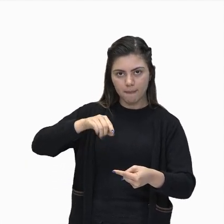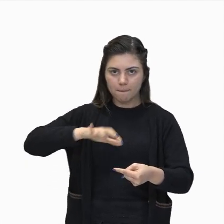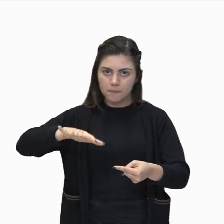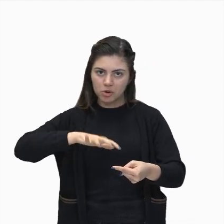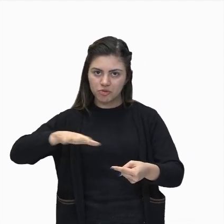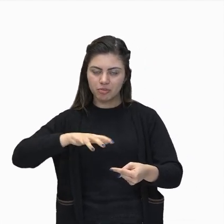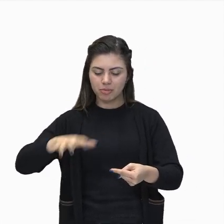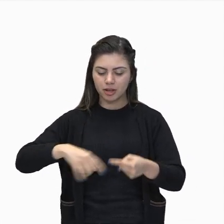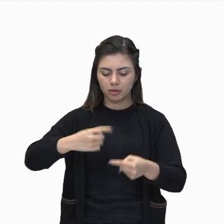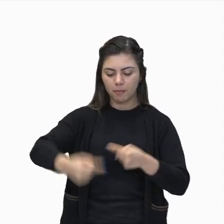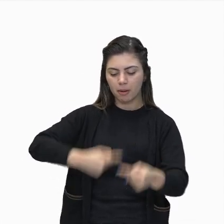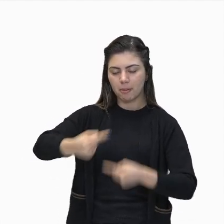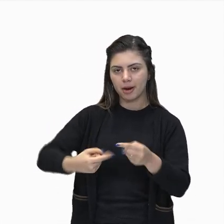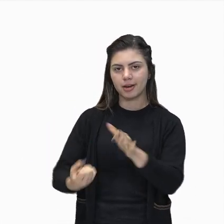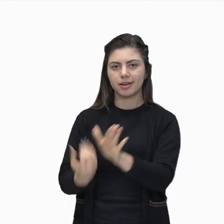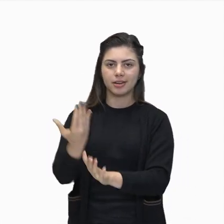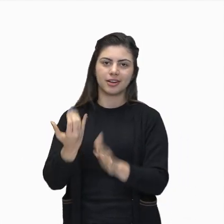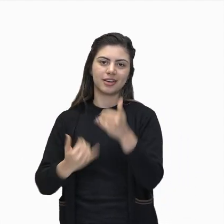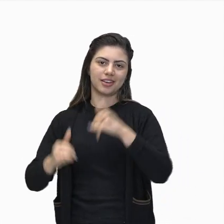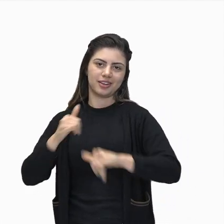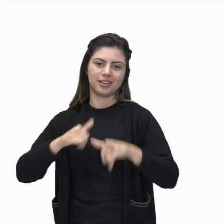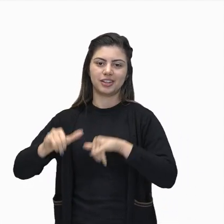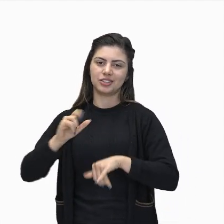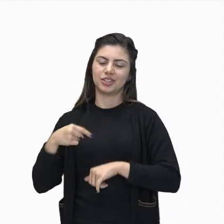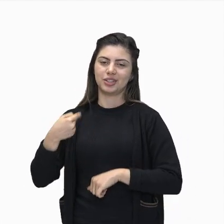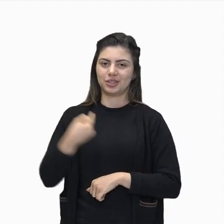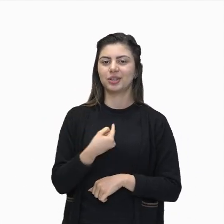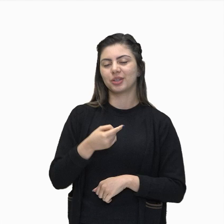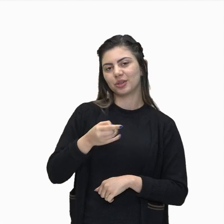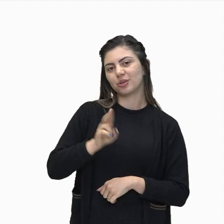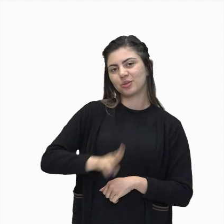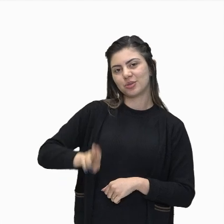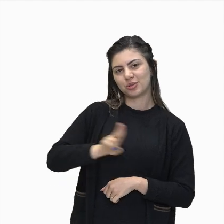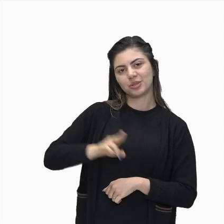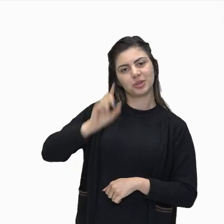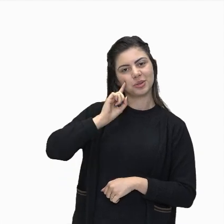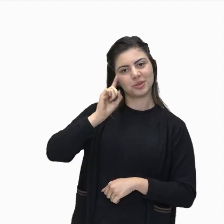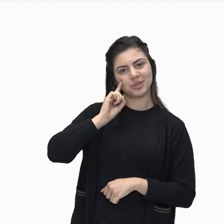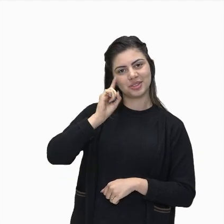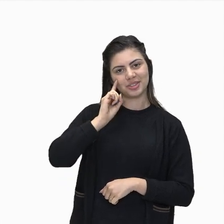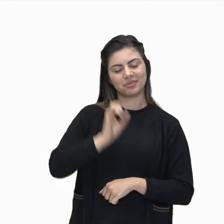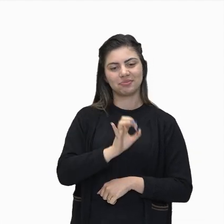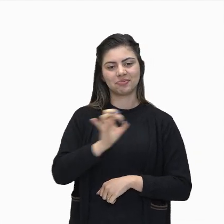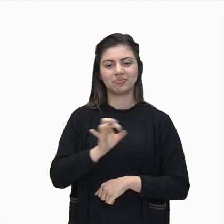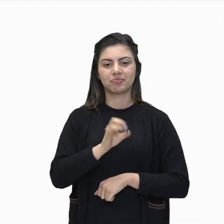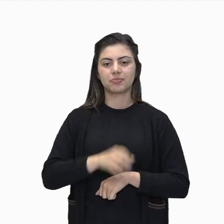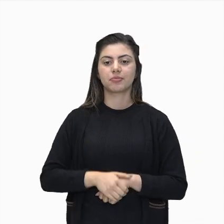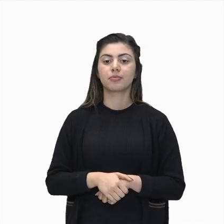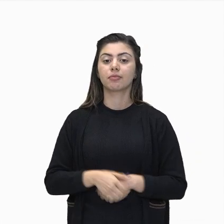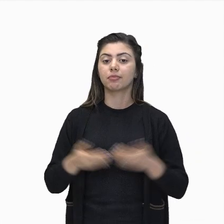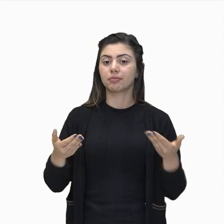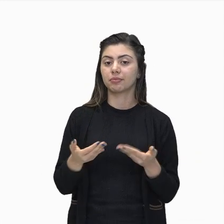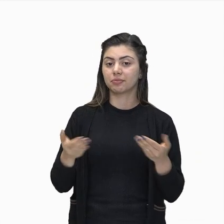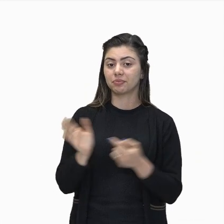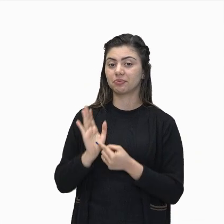gerar a energia elétrica que conhecemos e utilizamos diariamente, tá, gente? Então eu trouxe um esqueminha para vocês aí, eu trouxe uma